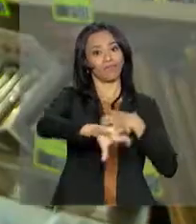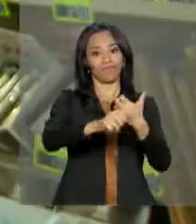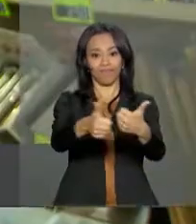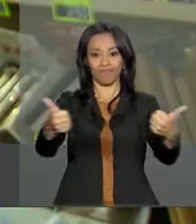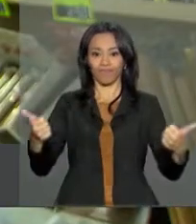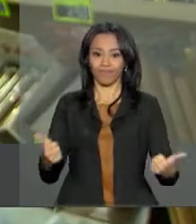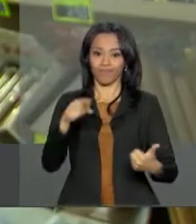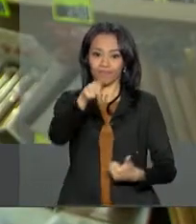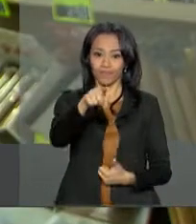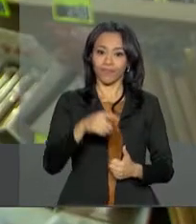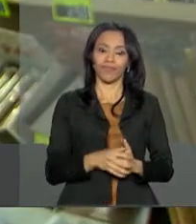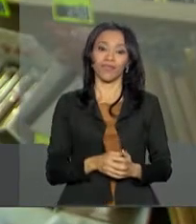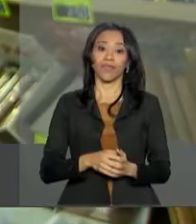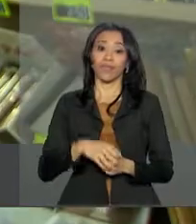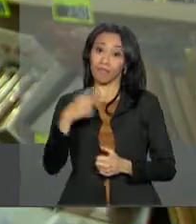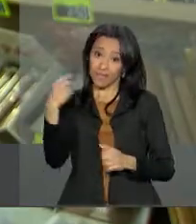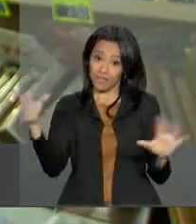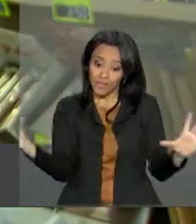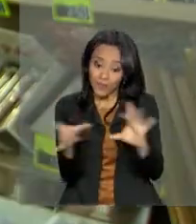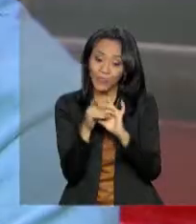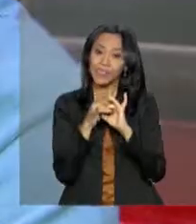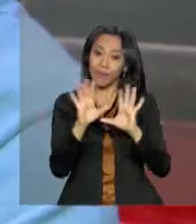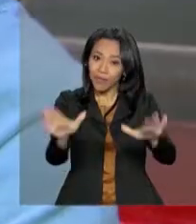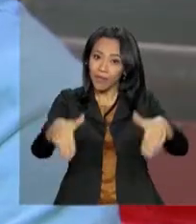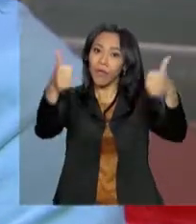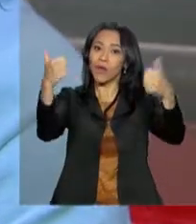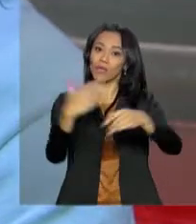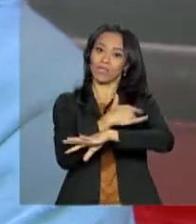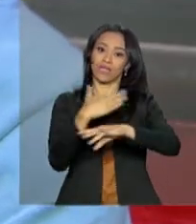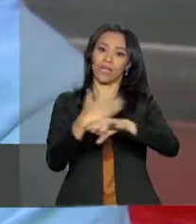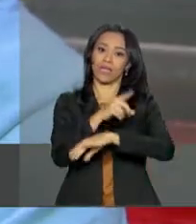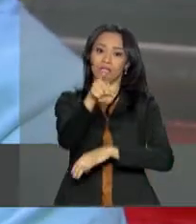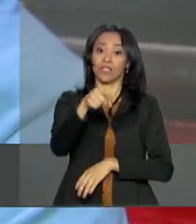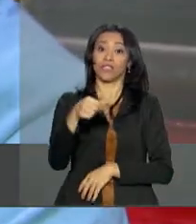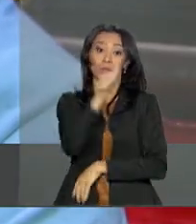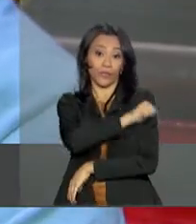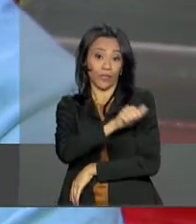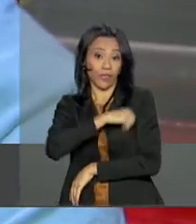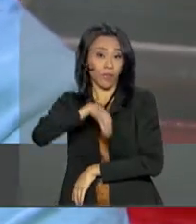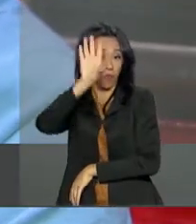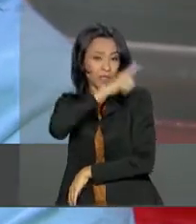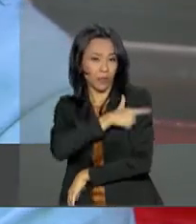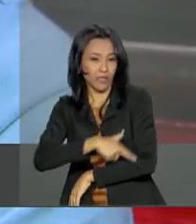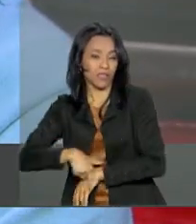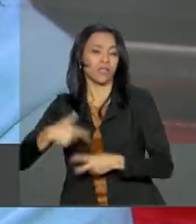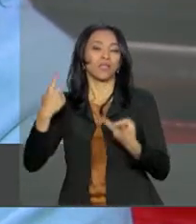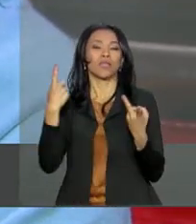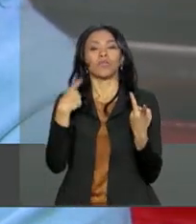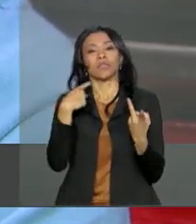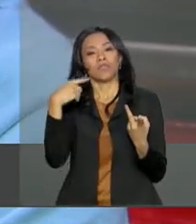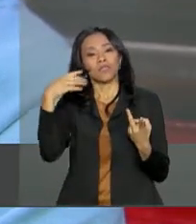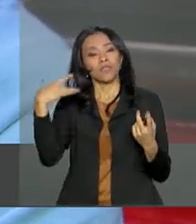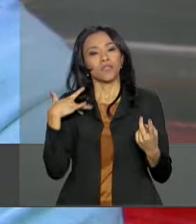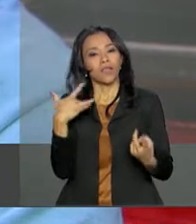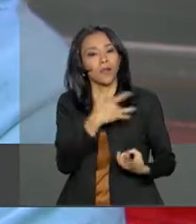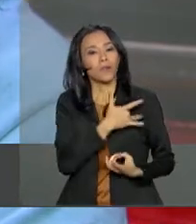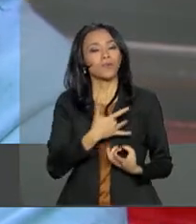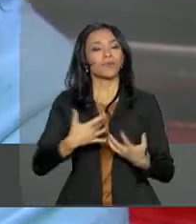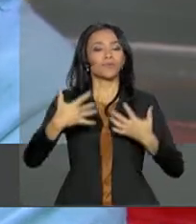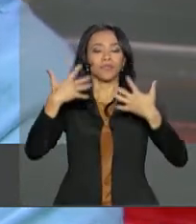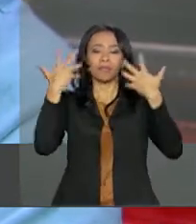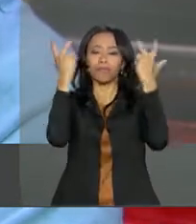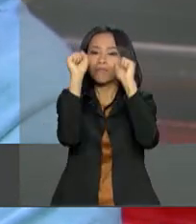Carioca tem que se unir para a nossa cidade ficar melhor. O Rio de Janeiro com mais educação, com mais saúde, com mais tranquilidade, com